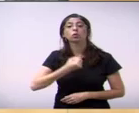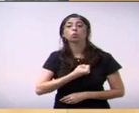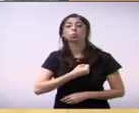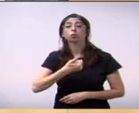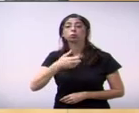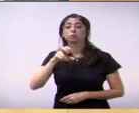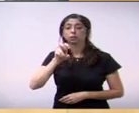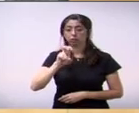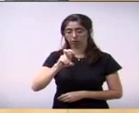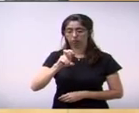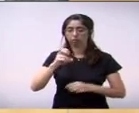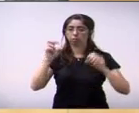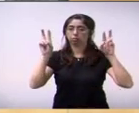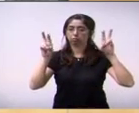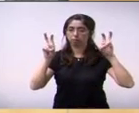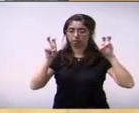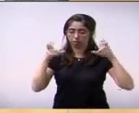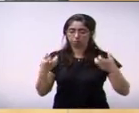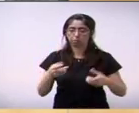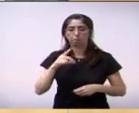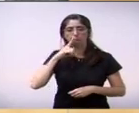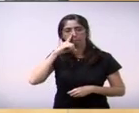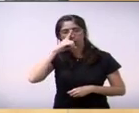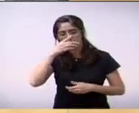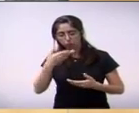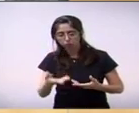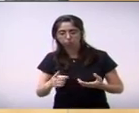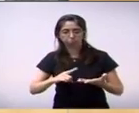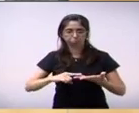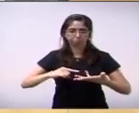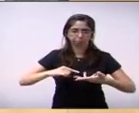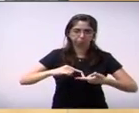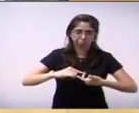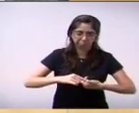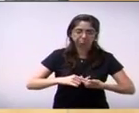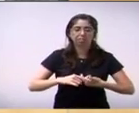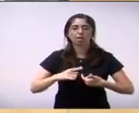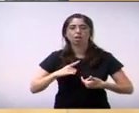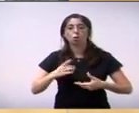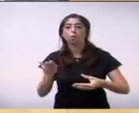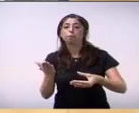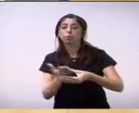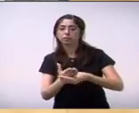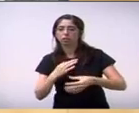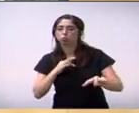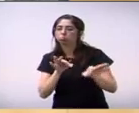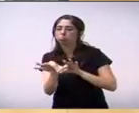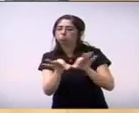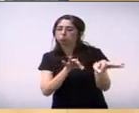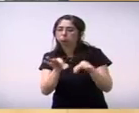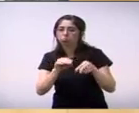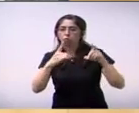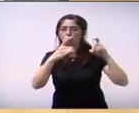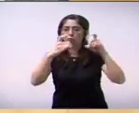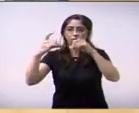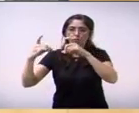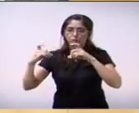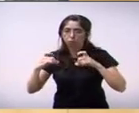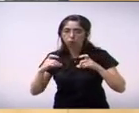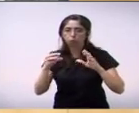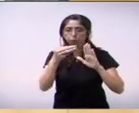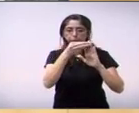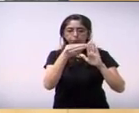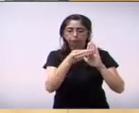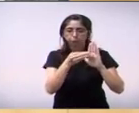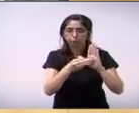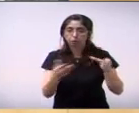colocar várias páginas lá referente a lei inclusive com fotos anexadas mostrando que tanto no hospital quanto nos pós